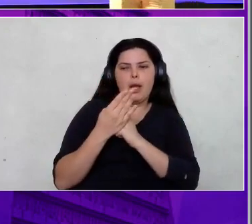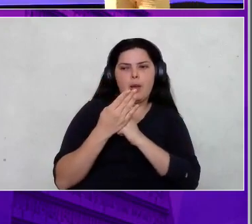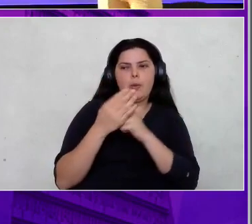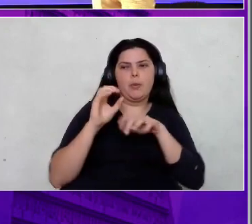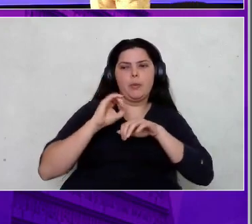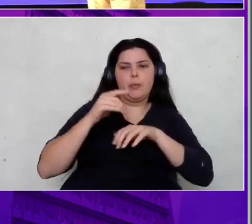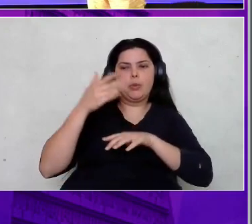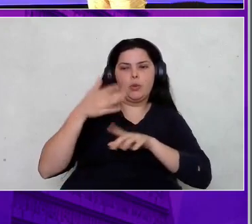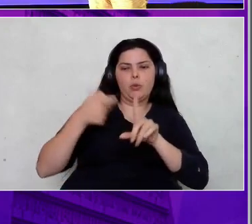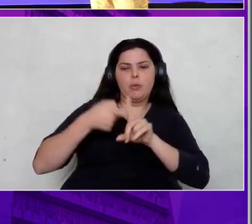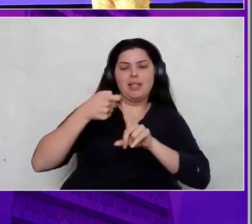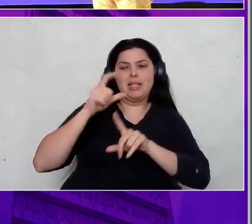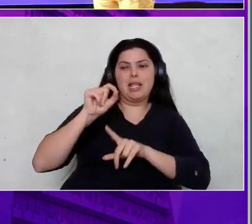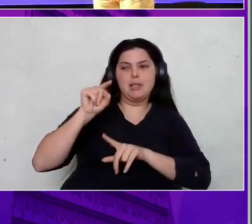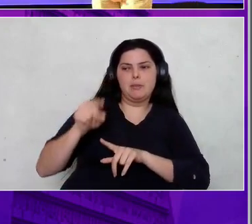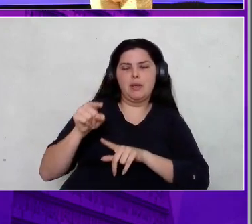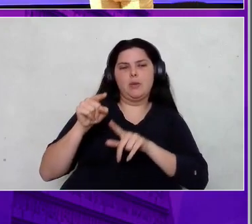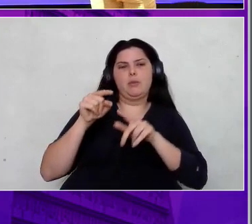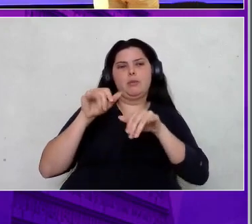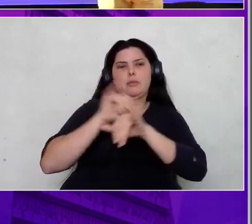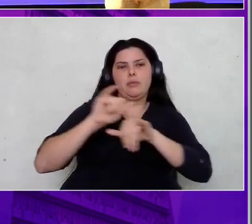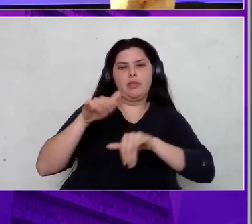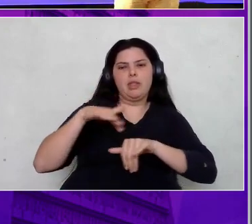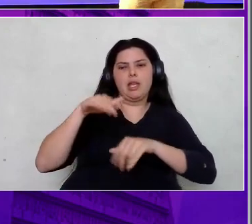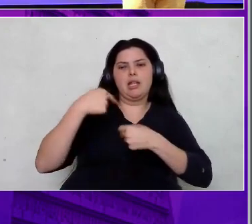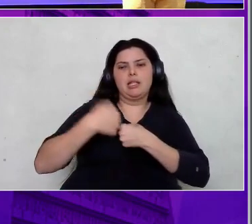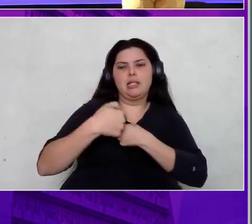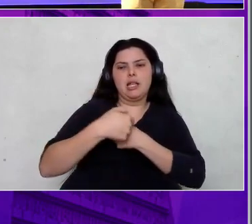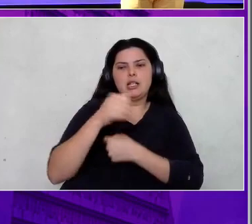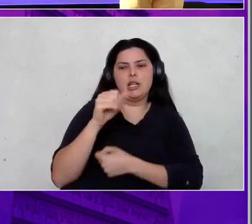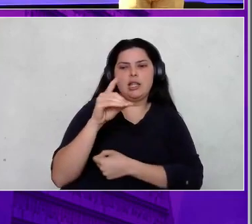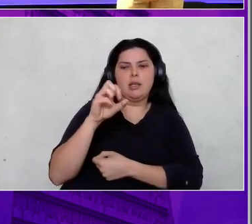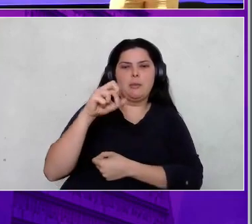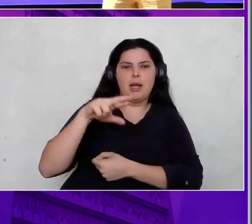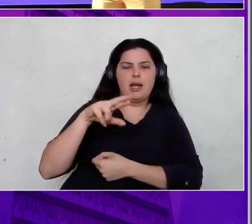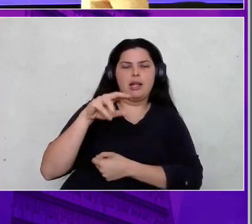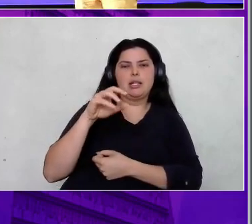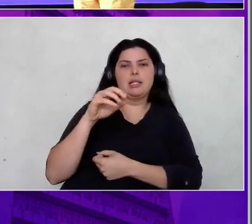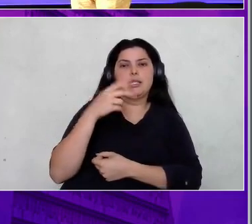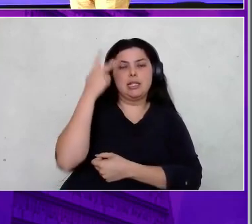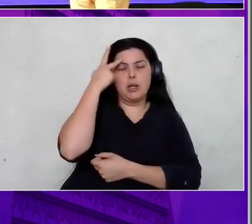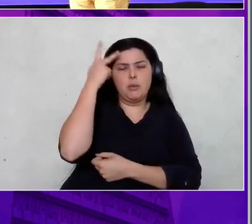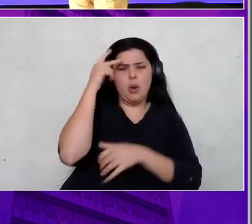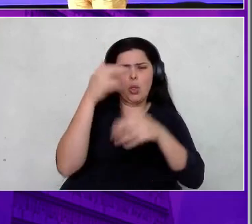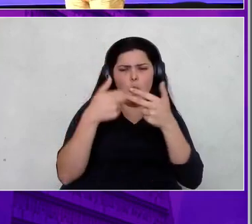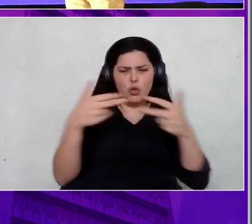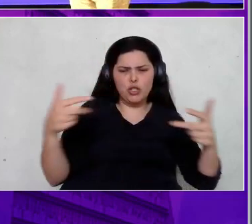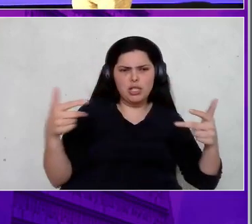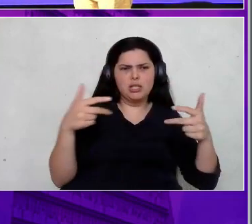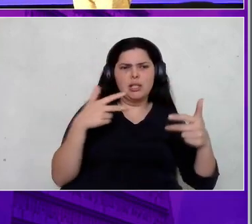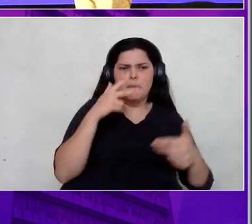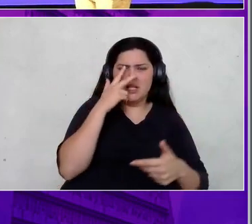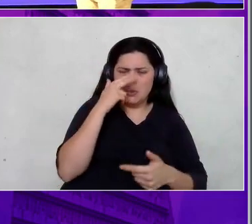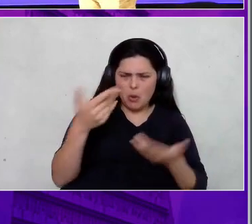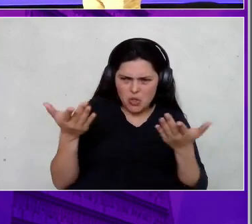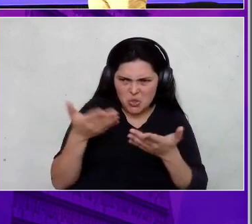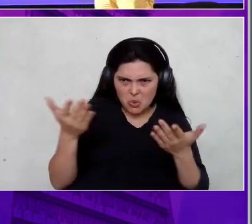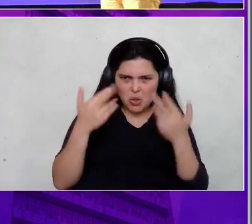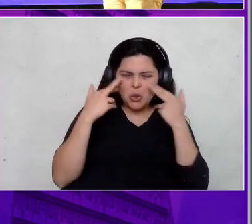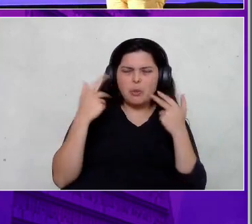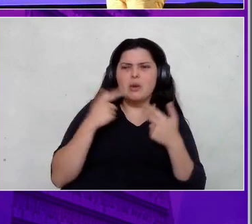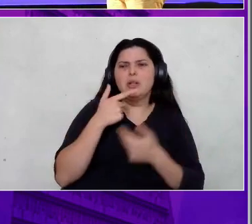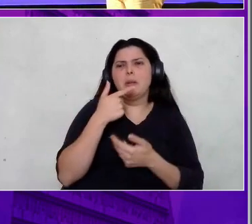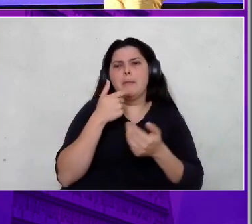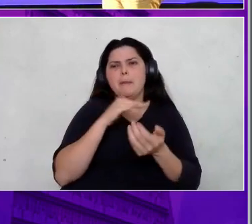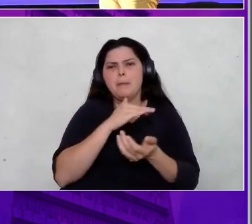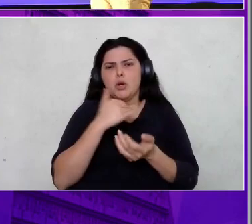exemplares ali na área de Cidade Ademar, em São Paulo, com notícias. Notícias que não é essas que estão no noticiário, que você torce, sai sangue. A falou, por que a